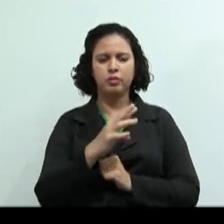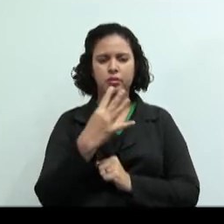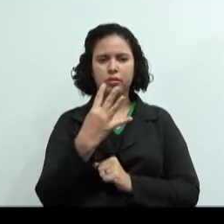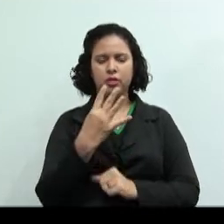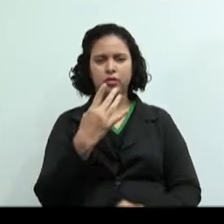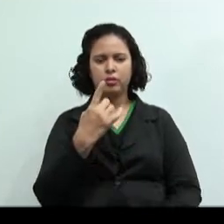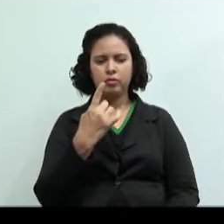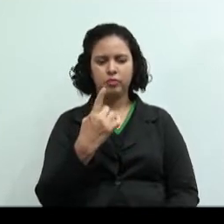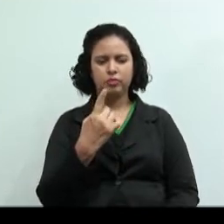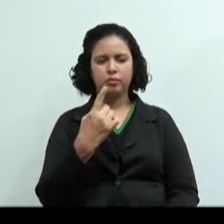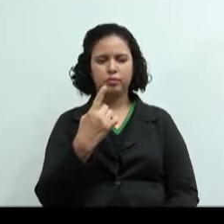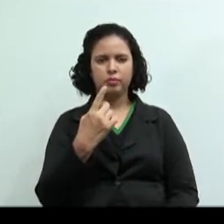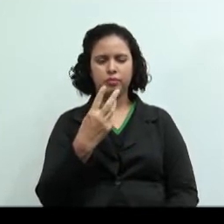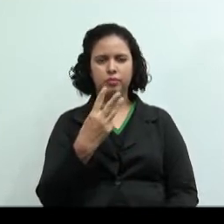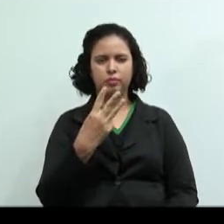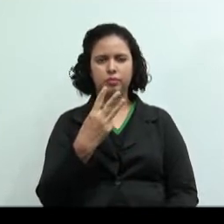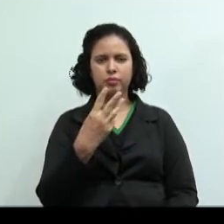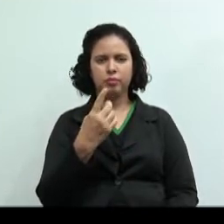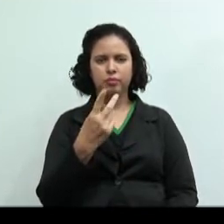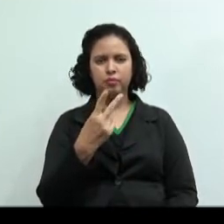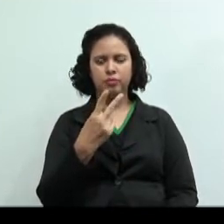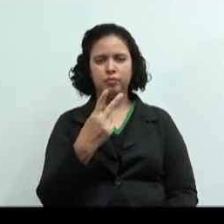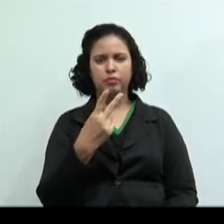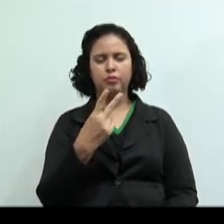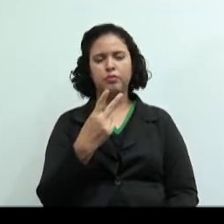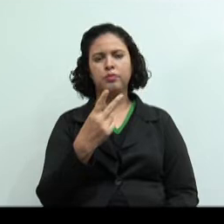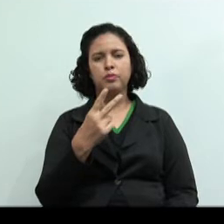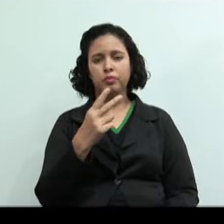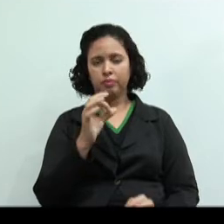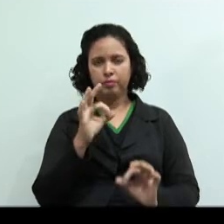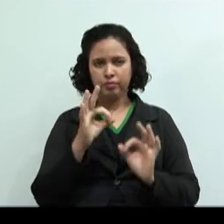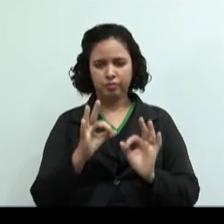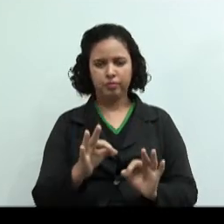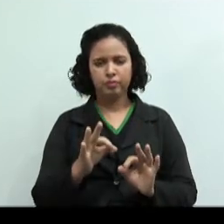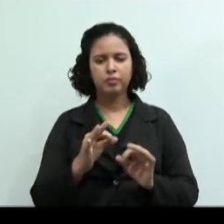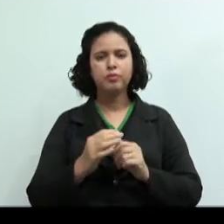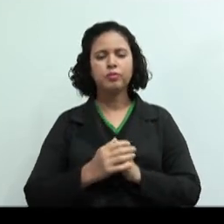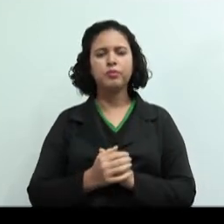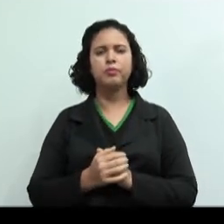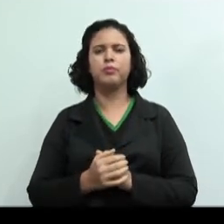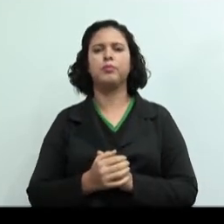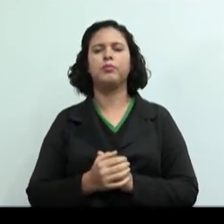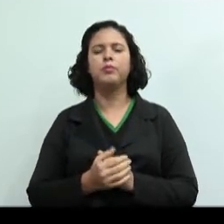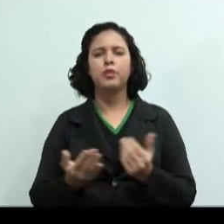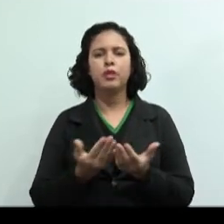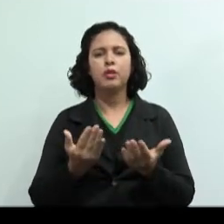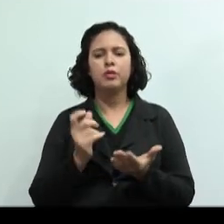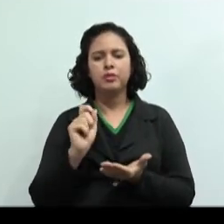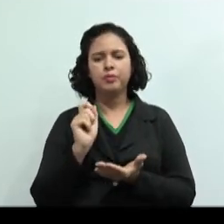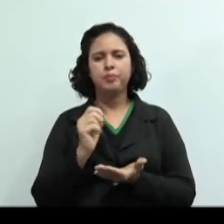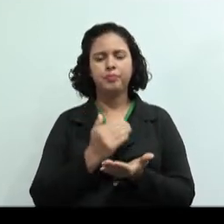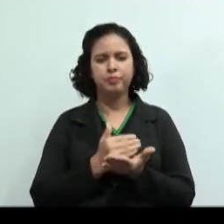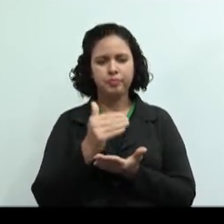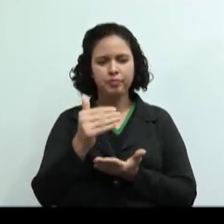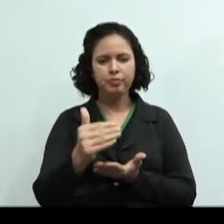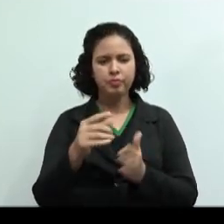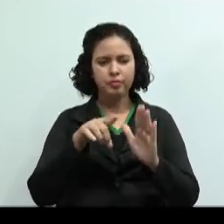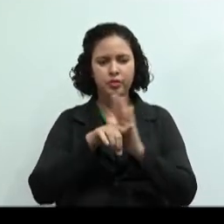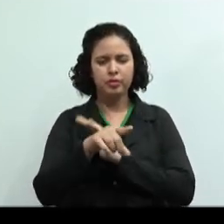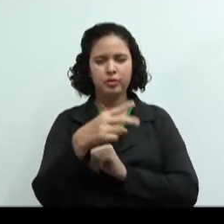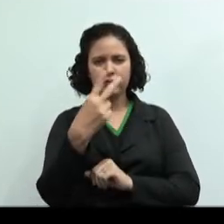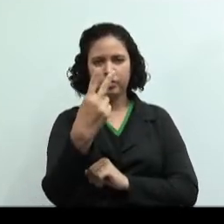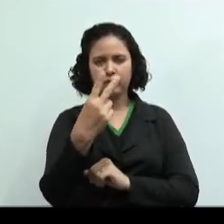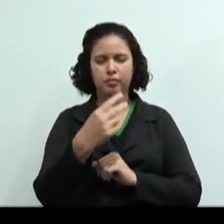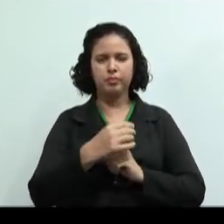4, 1, 3 e 2. Correto? Corretíssimo. Agora, vamos lá para a questão 2.